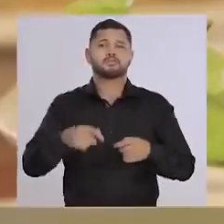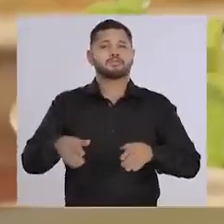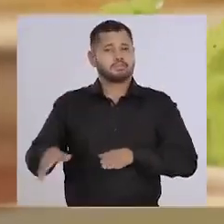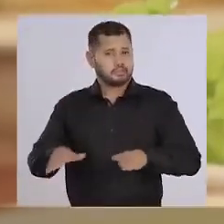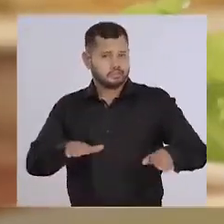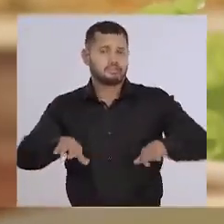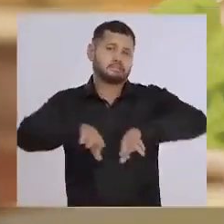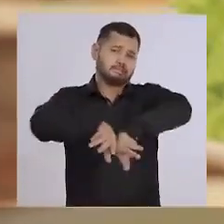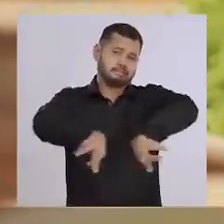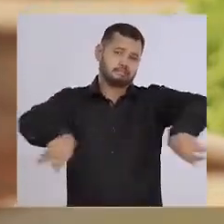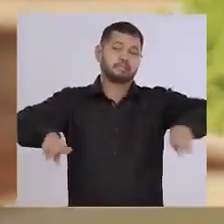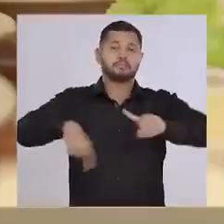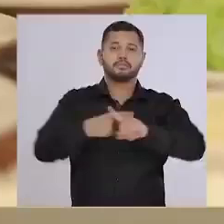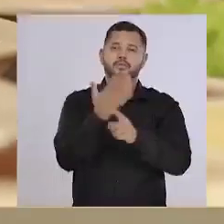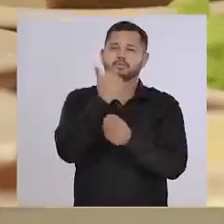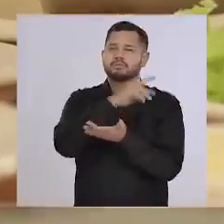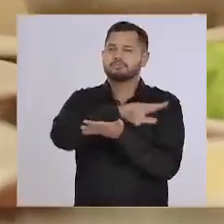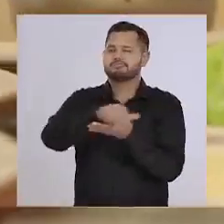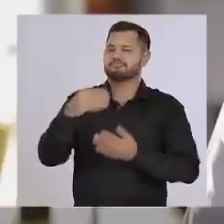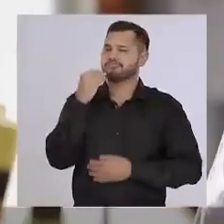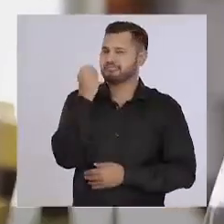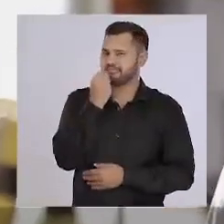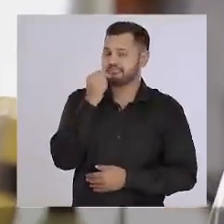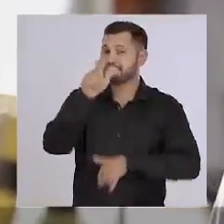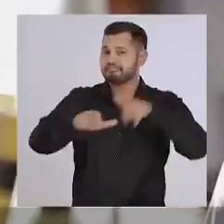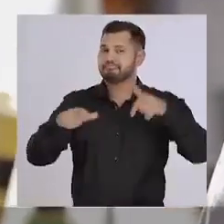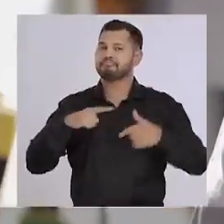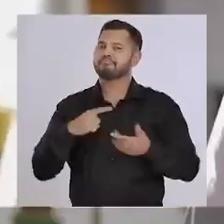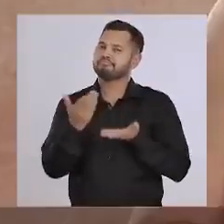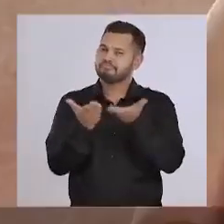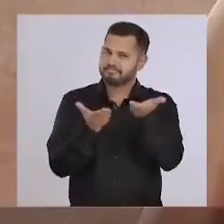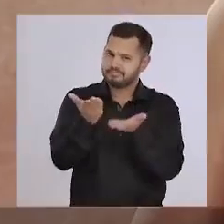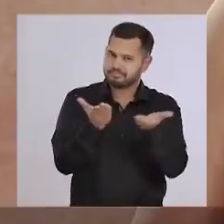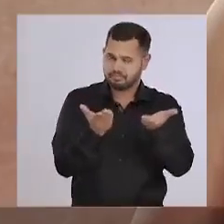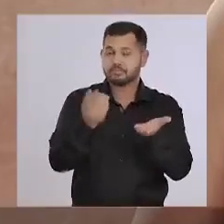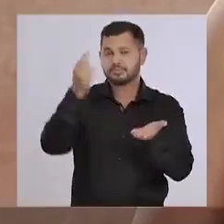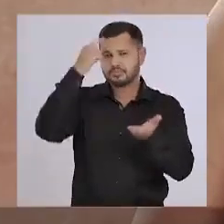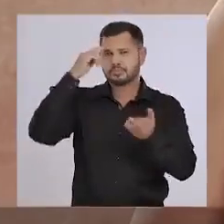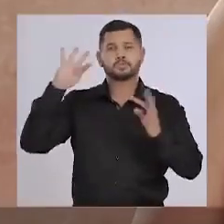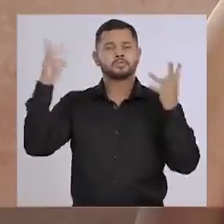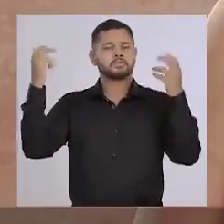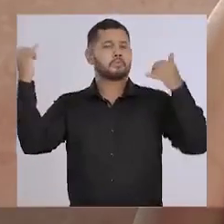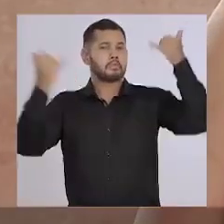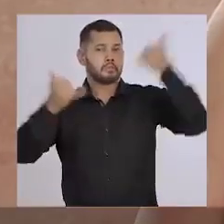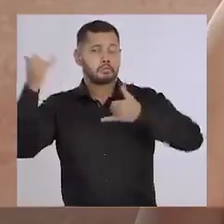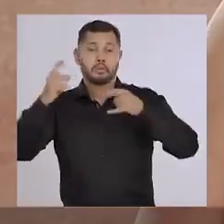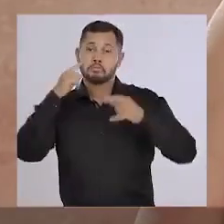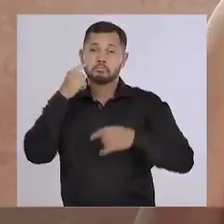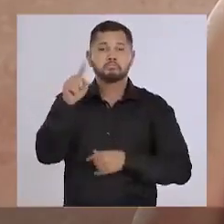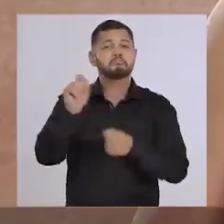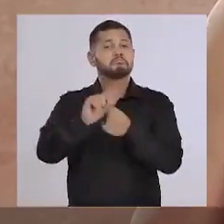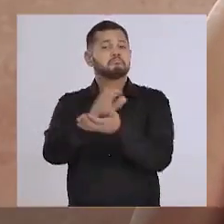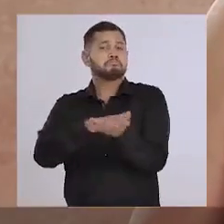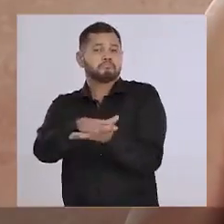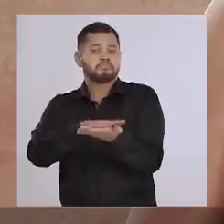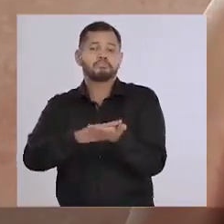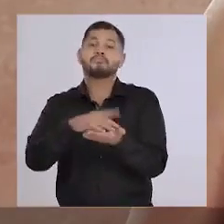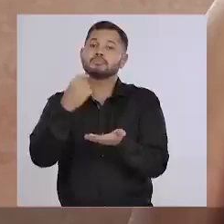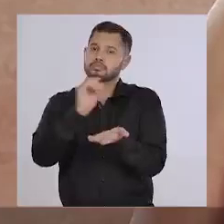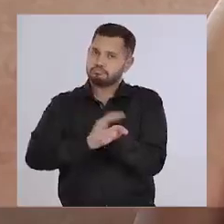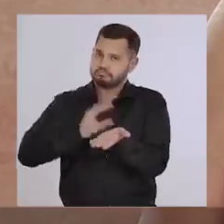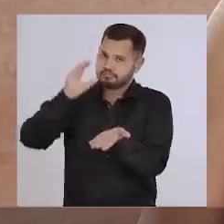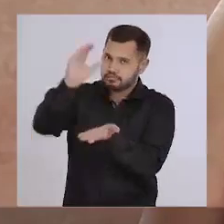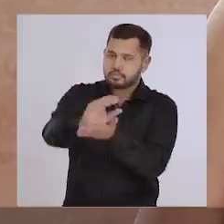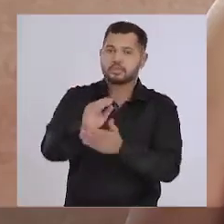ciranda, gastronomia de d'água na boca e um povo acolhedor. Muito se fala, pouco se faz. É preciso